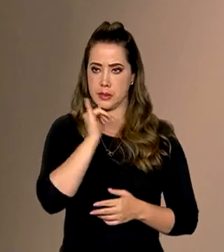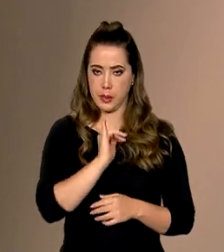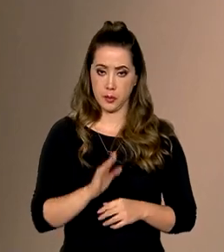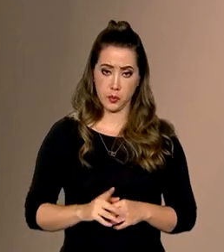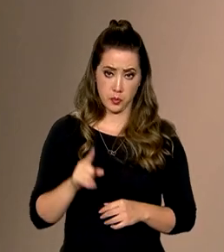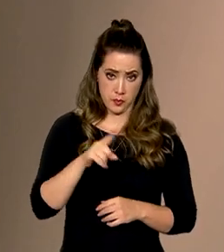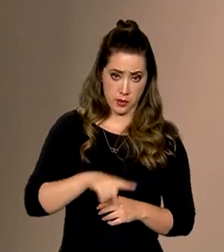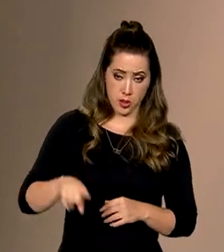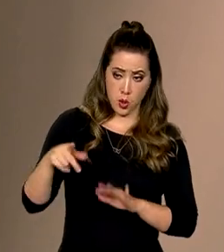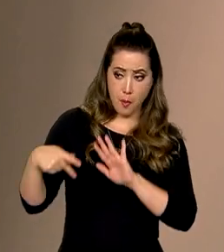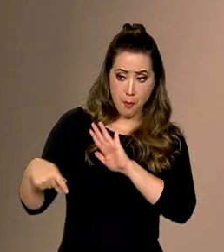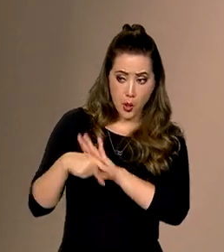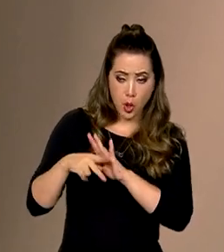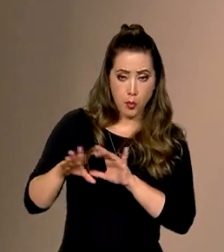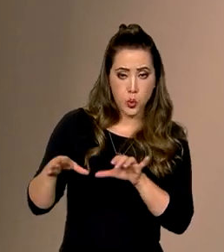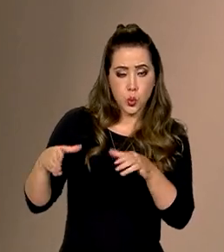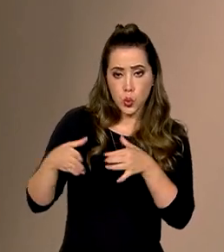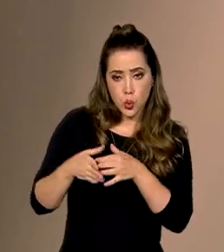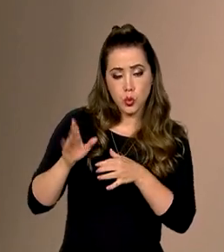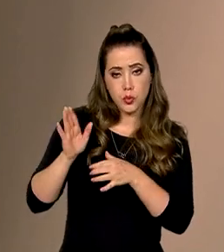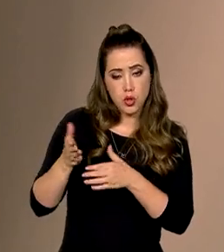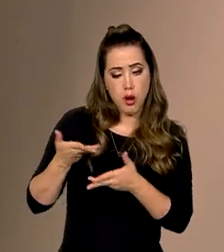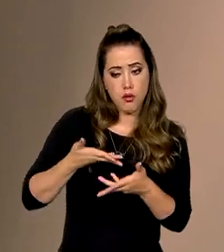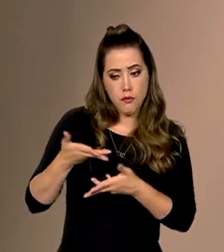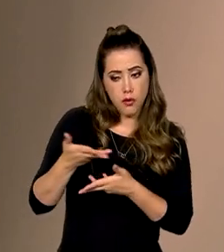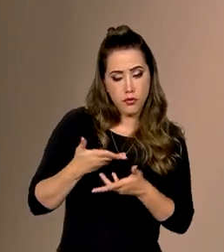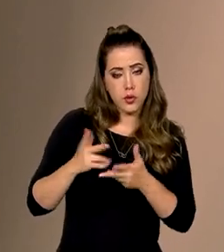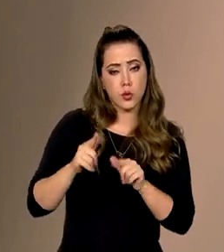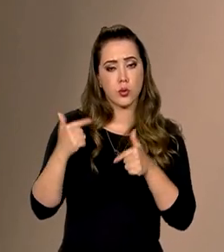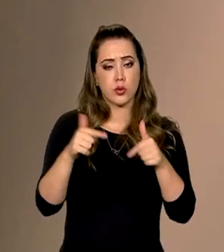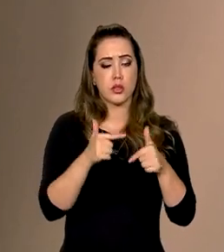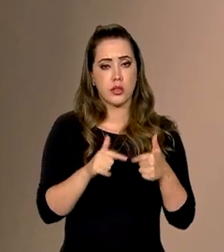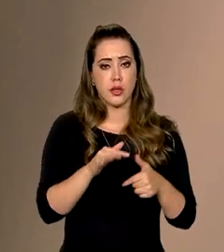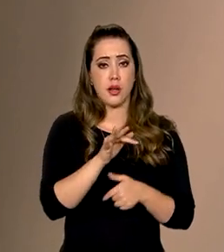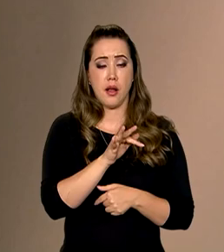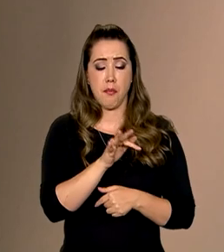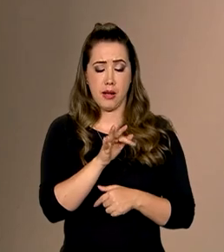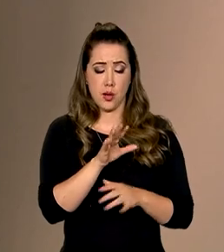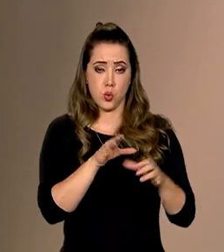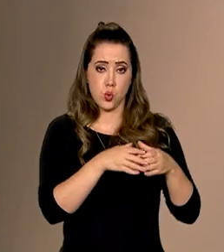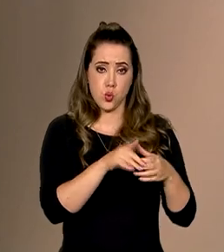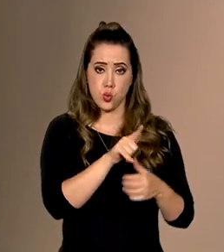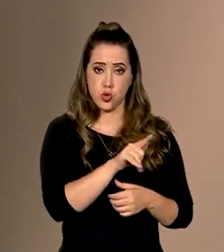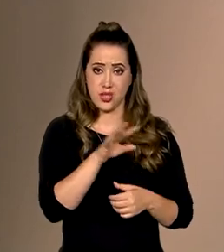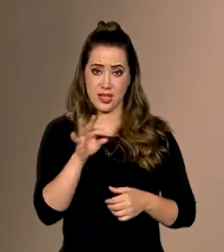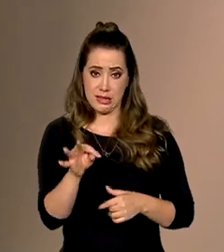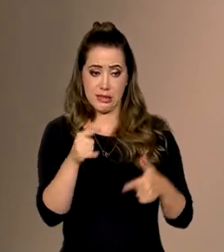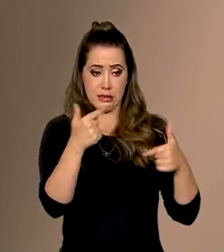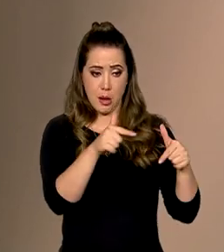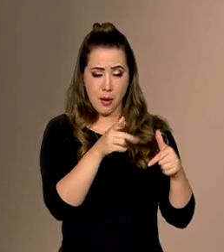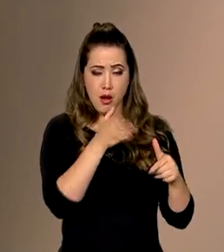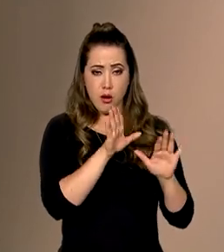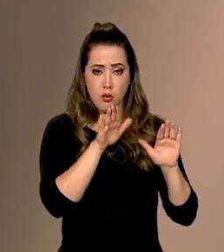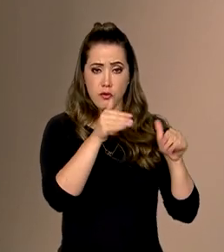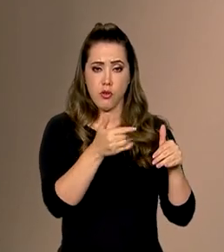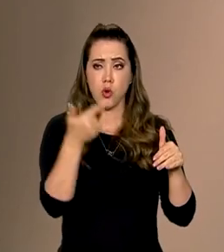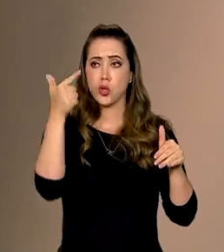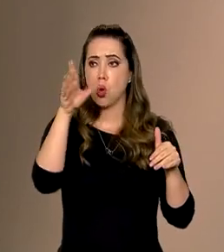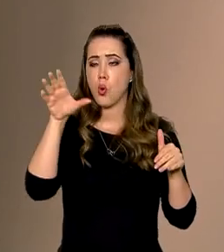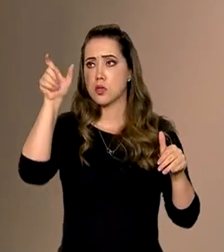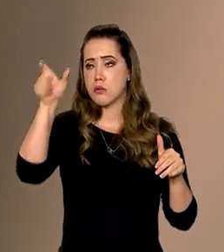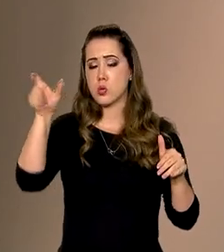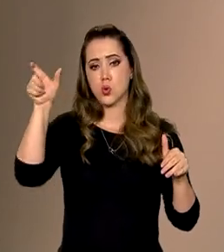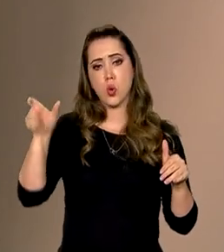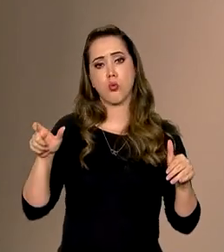além daquele pessoal que está envolvido na força-tarefa direta, que estão lá no período da imersão, você tem outros